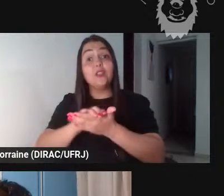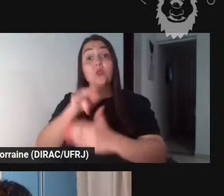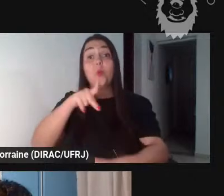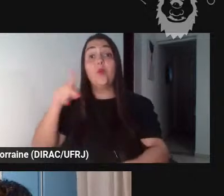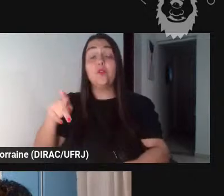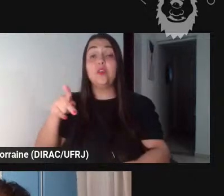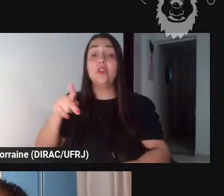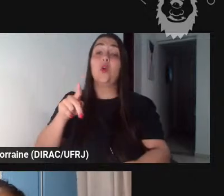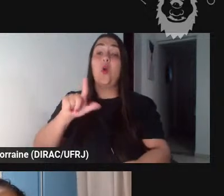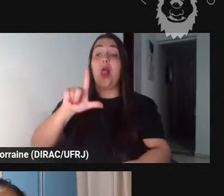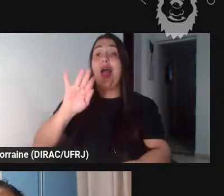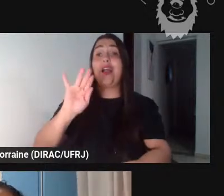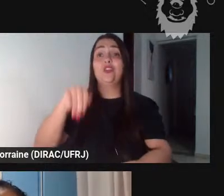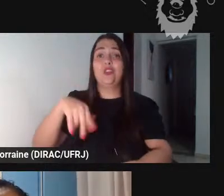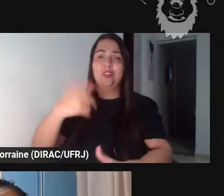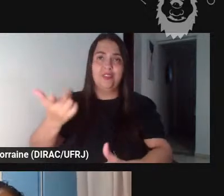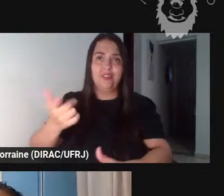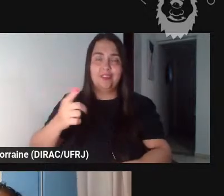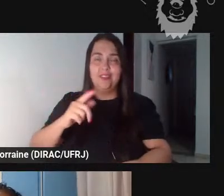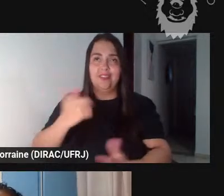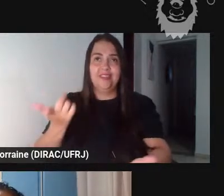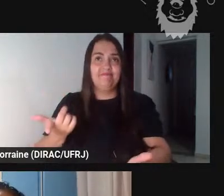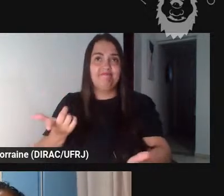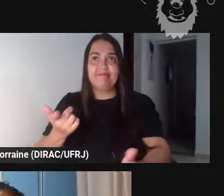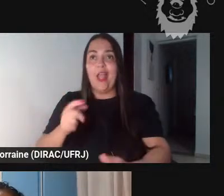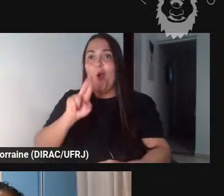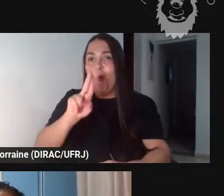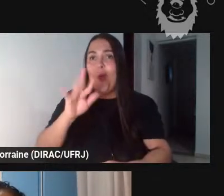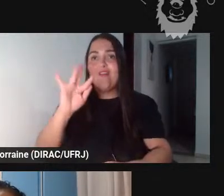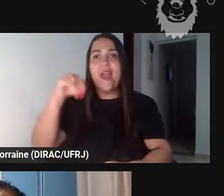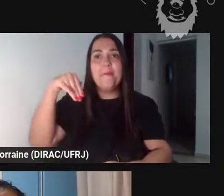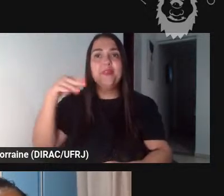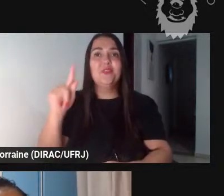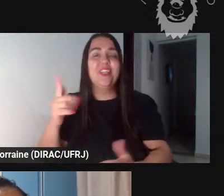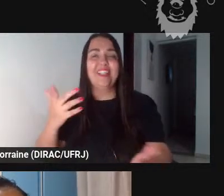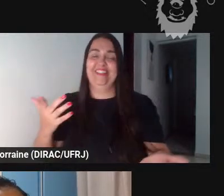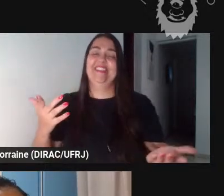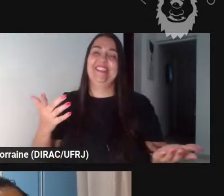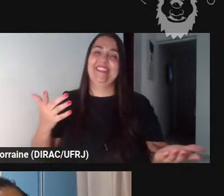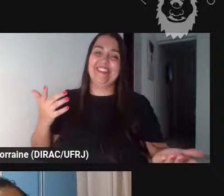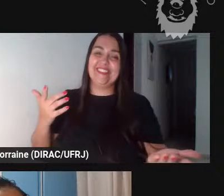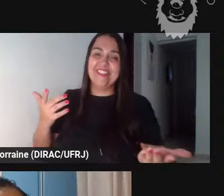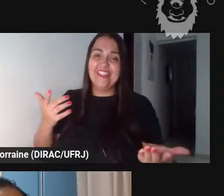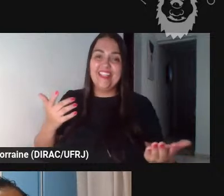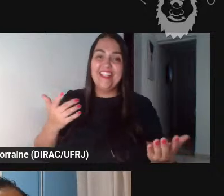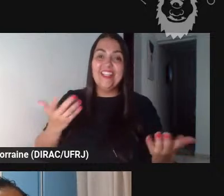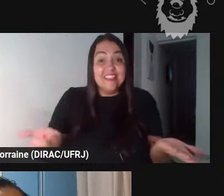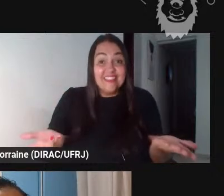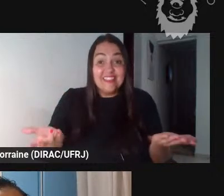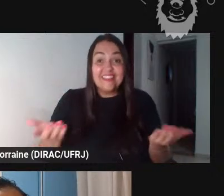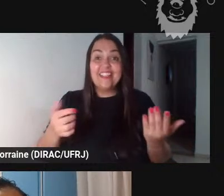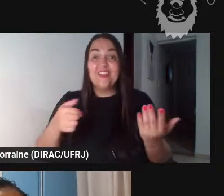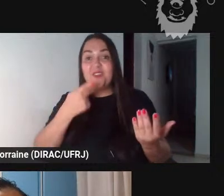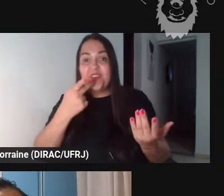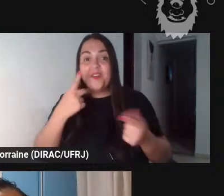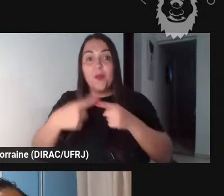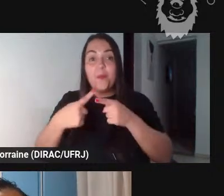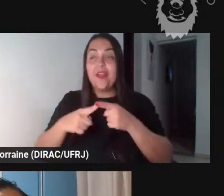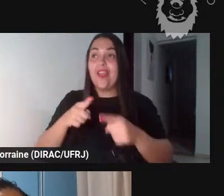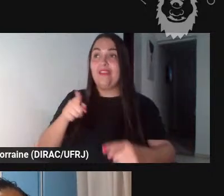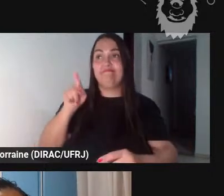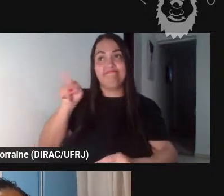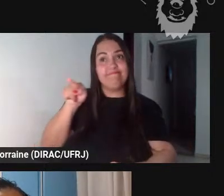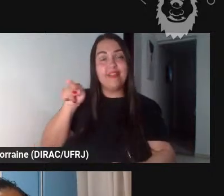UFMV e eu estou mencionando isso porque ela está num contexto também